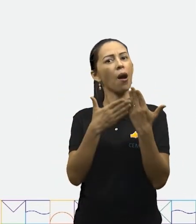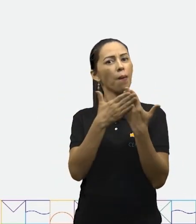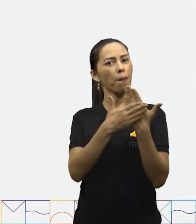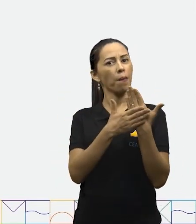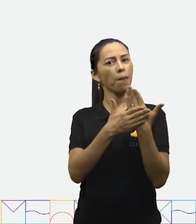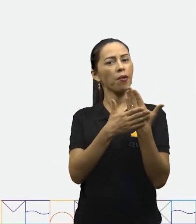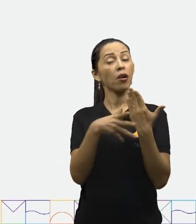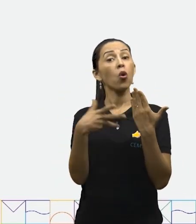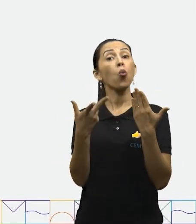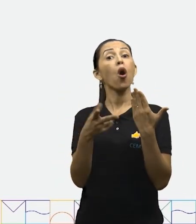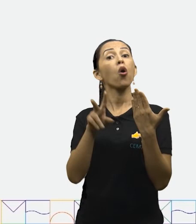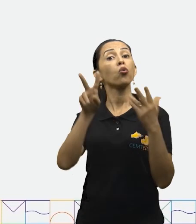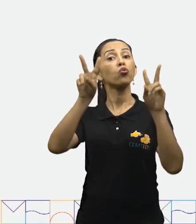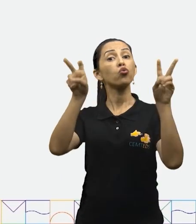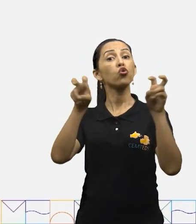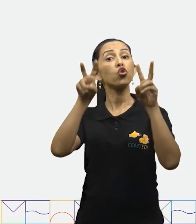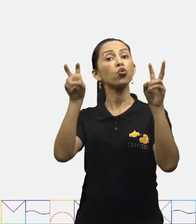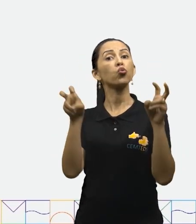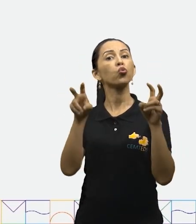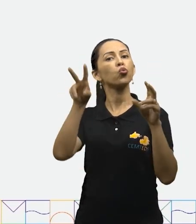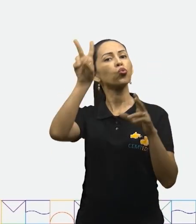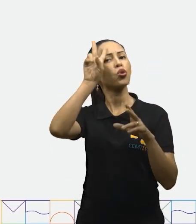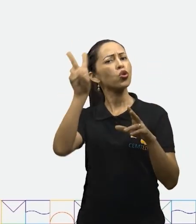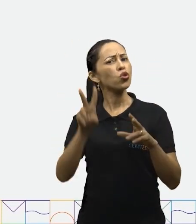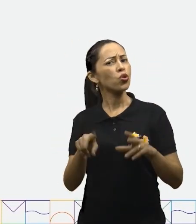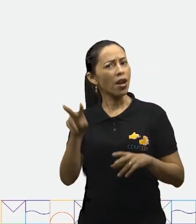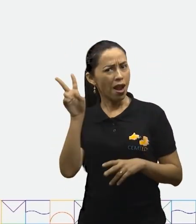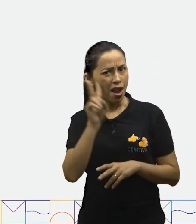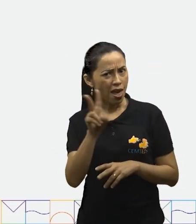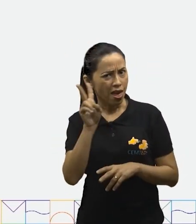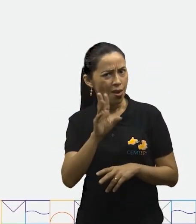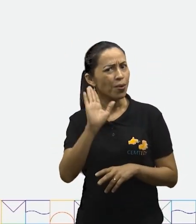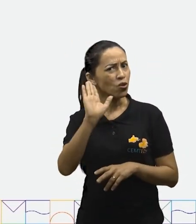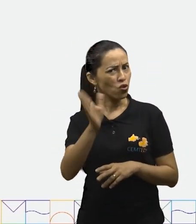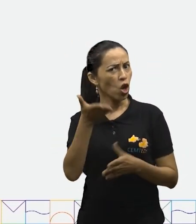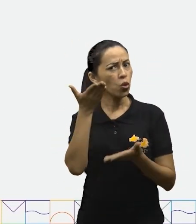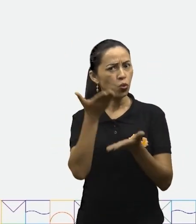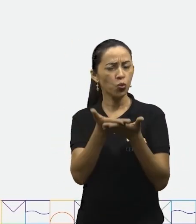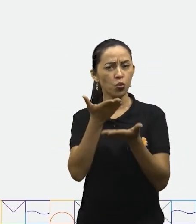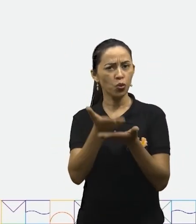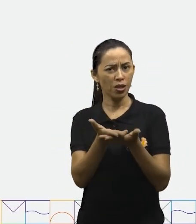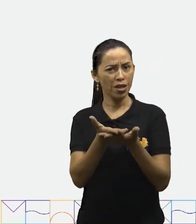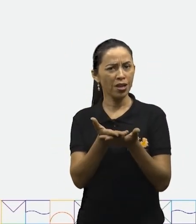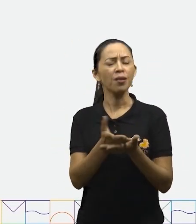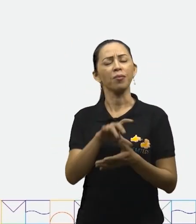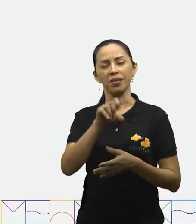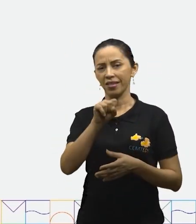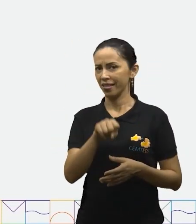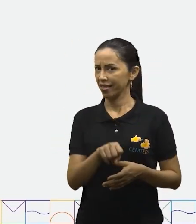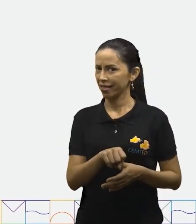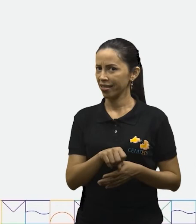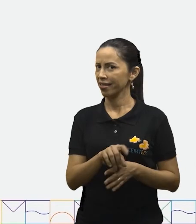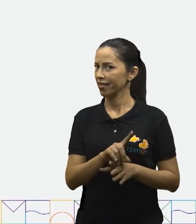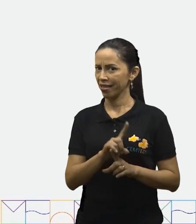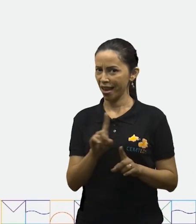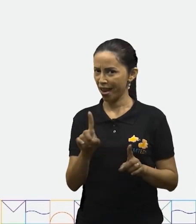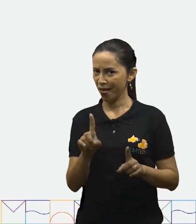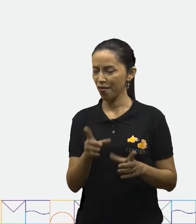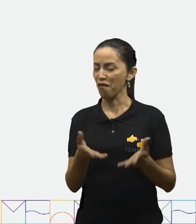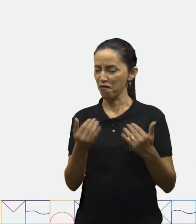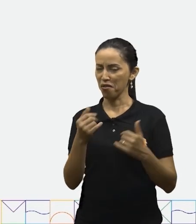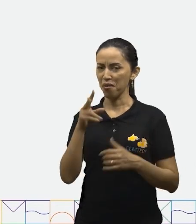destaque o título da história. Lembra que nós já estudamos isso? Sim? Não?